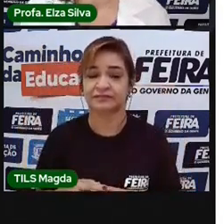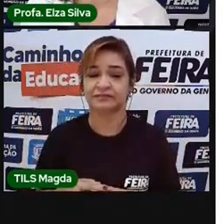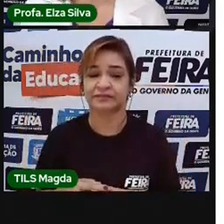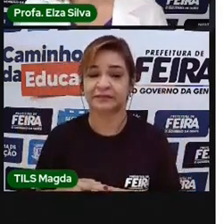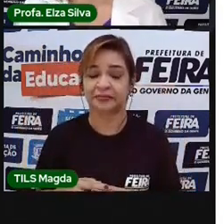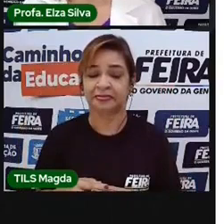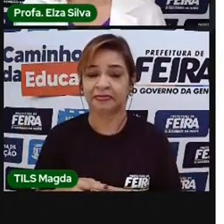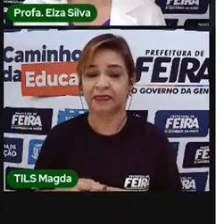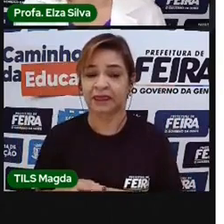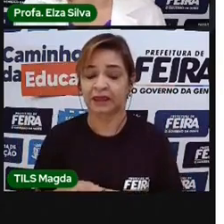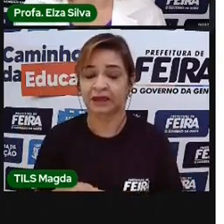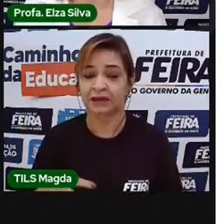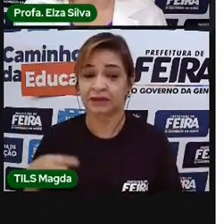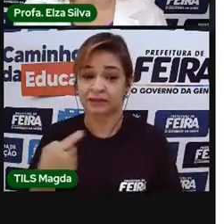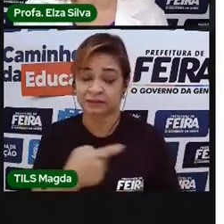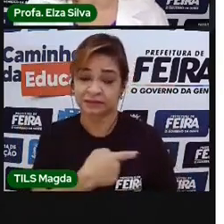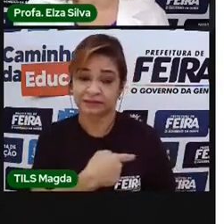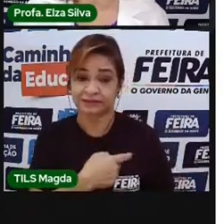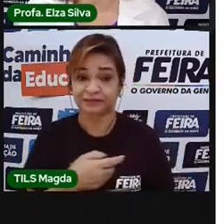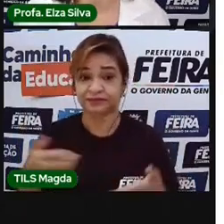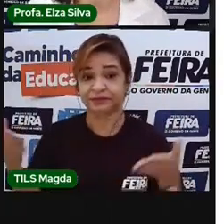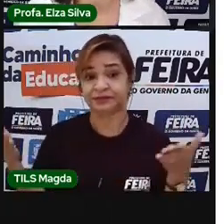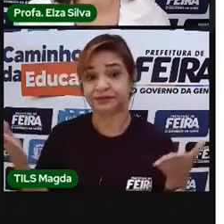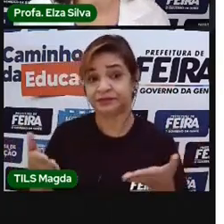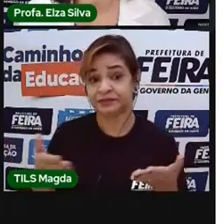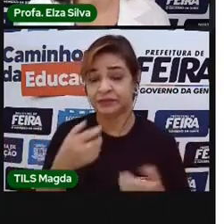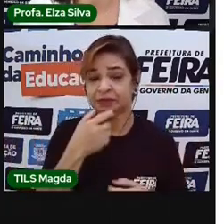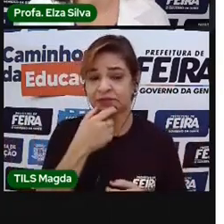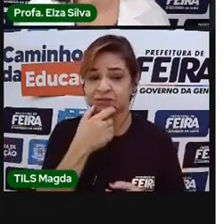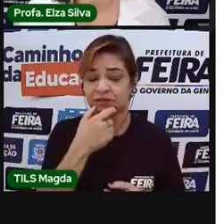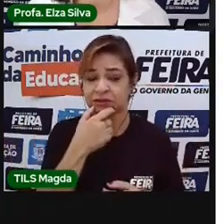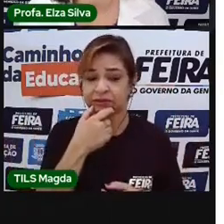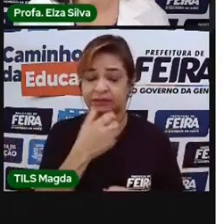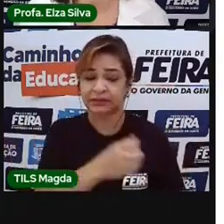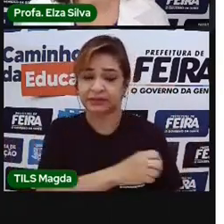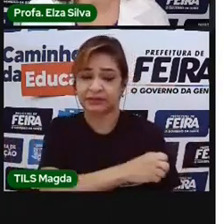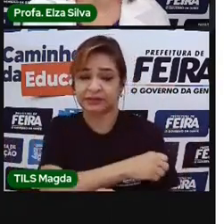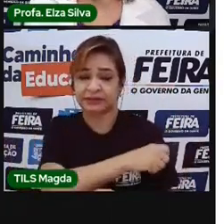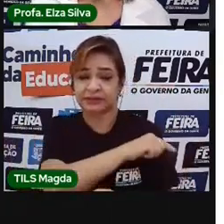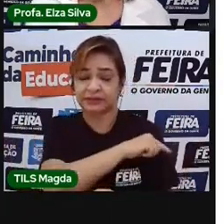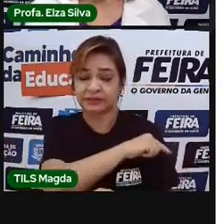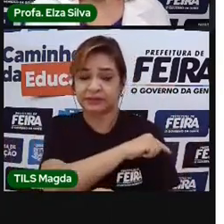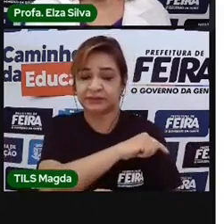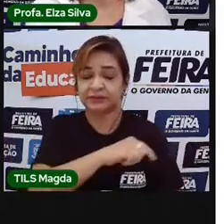Então, a nossa aula de hoje é de inglês, para o sexto e sétimo ano.